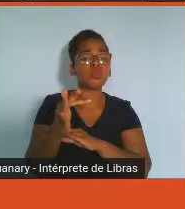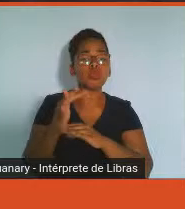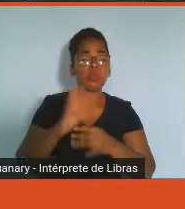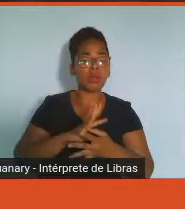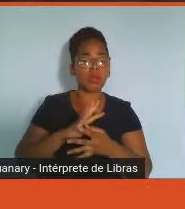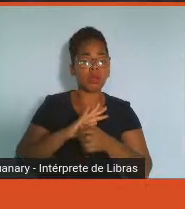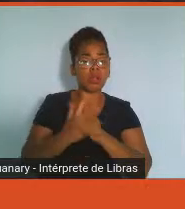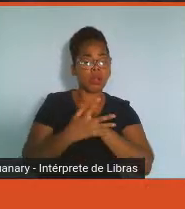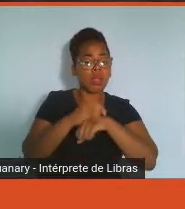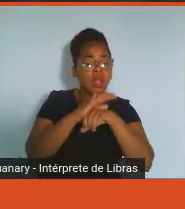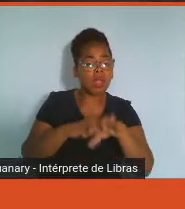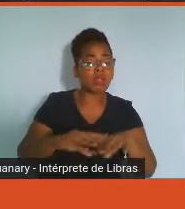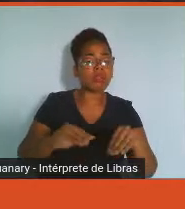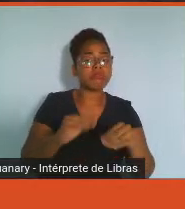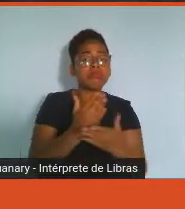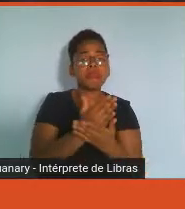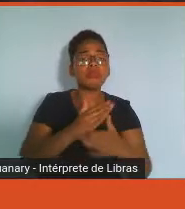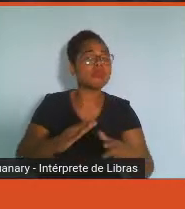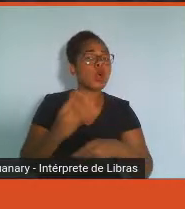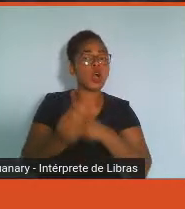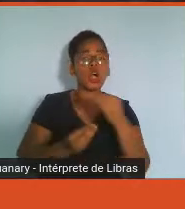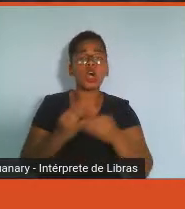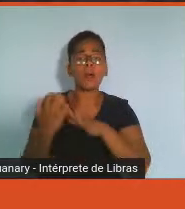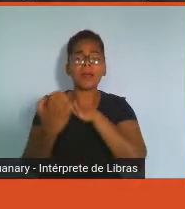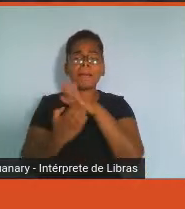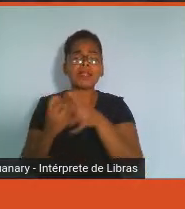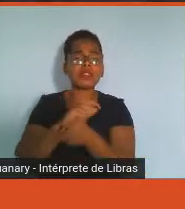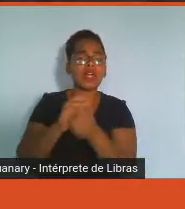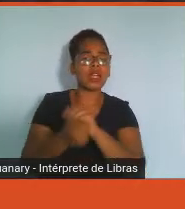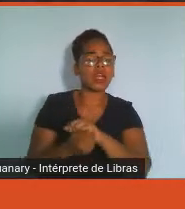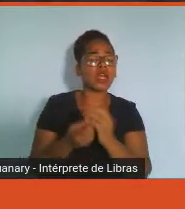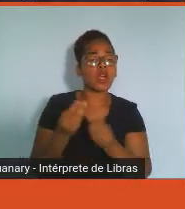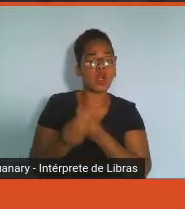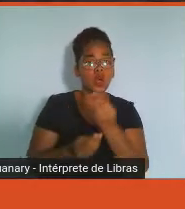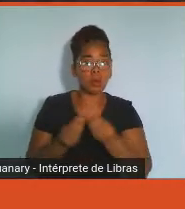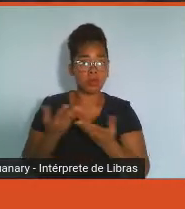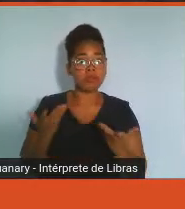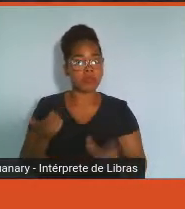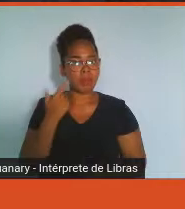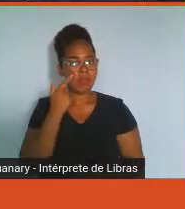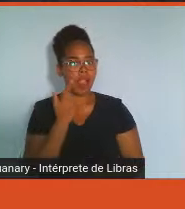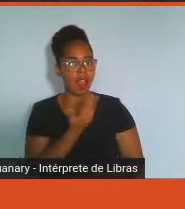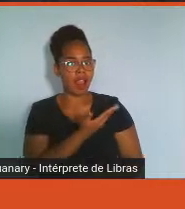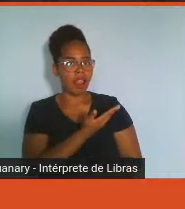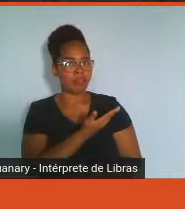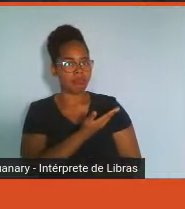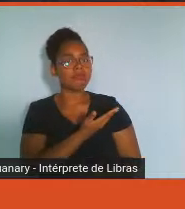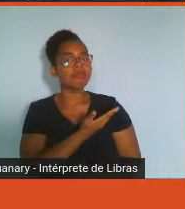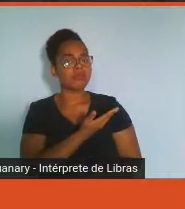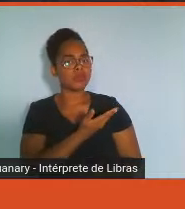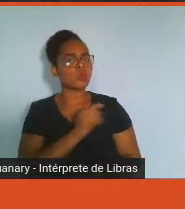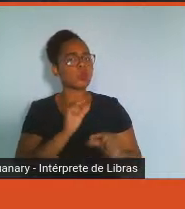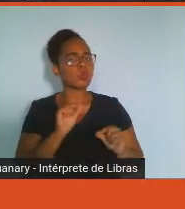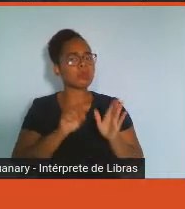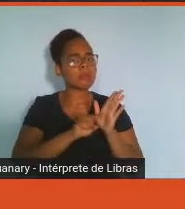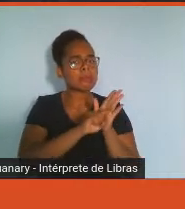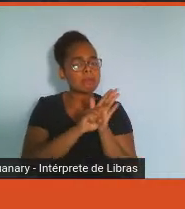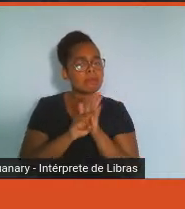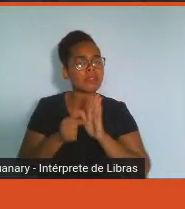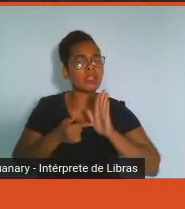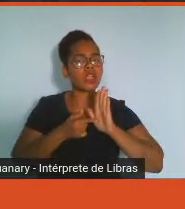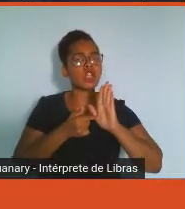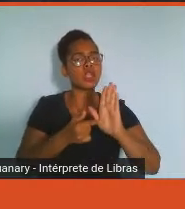foi realizada com profissionais brasileiros de diferentes níveis dentro da corporação, estratégico, estático,